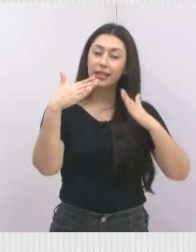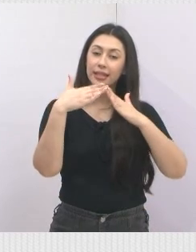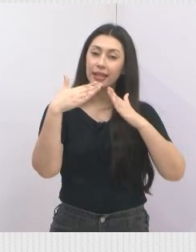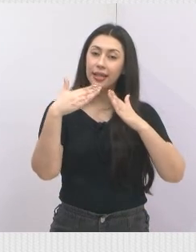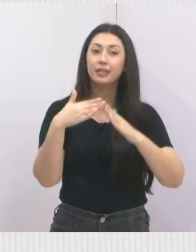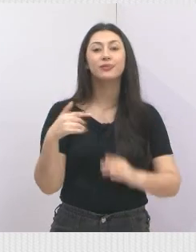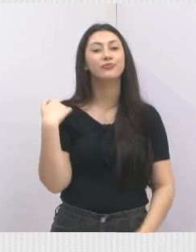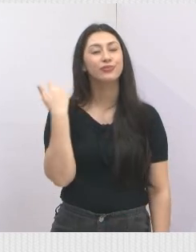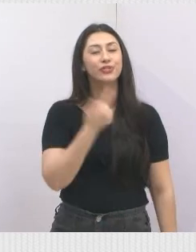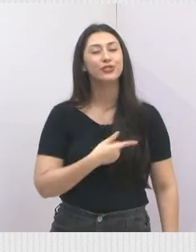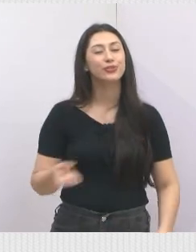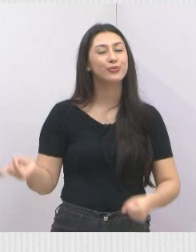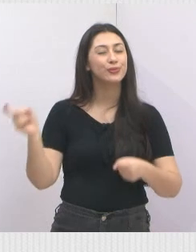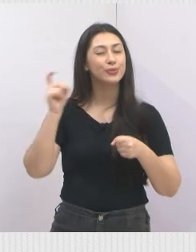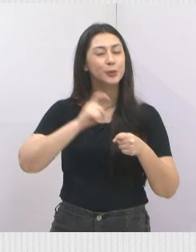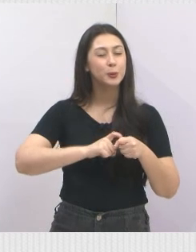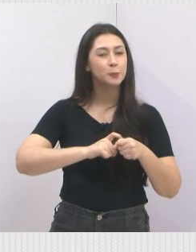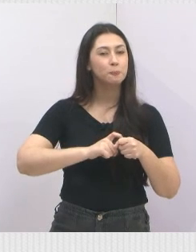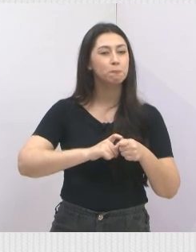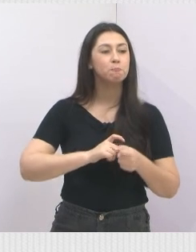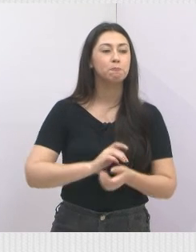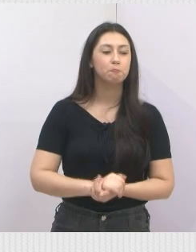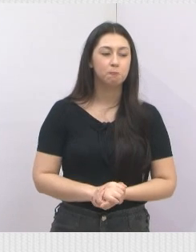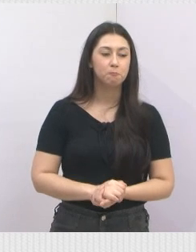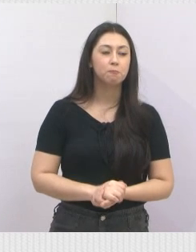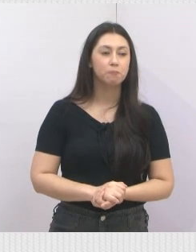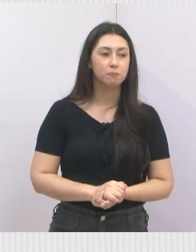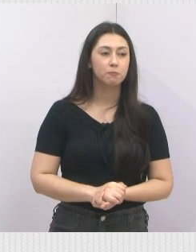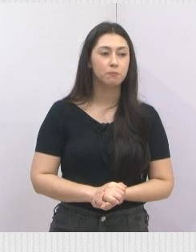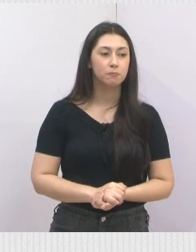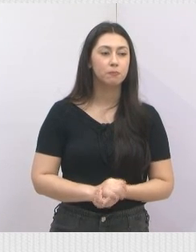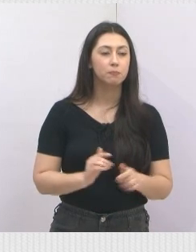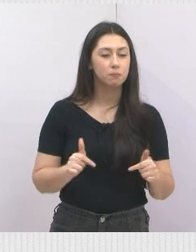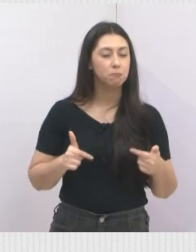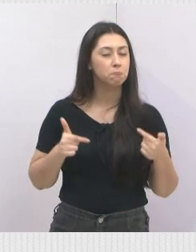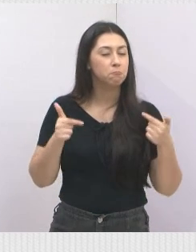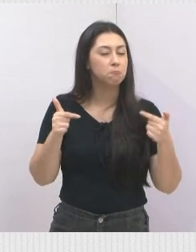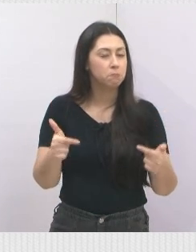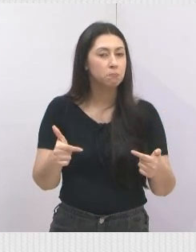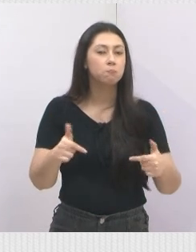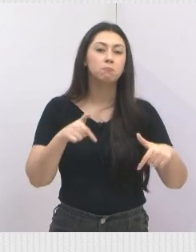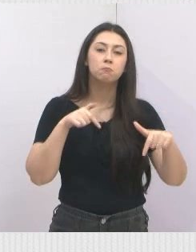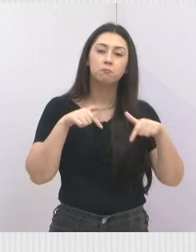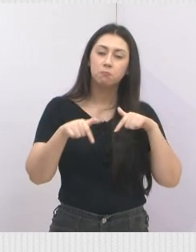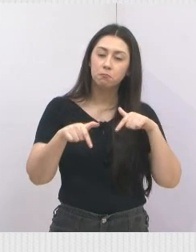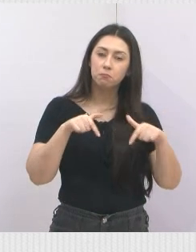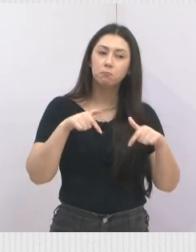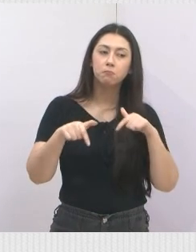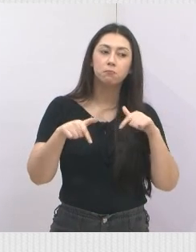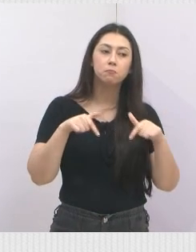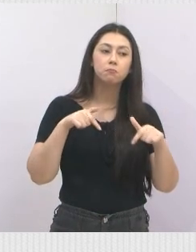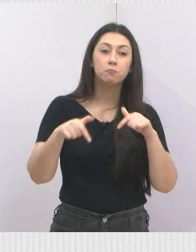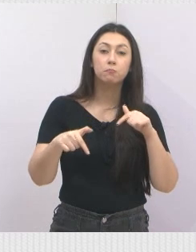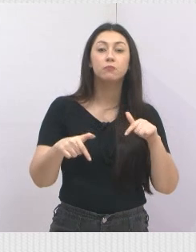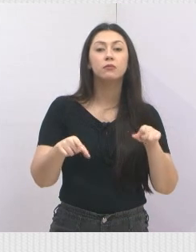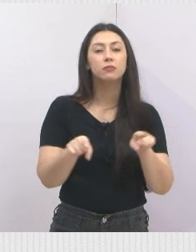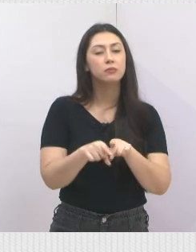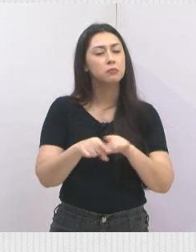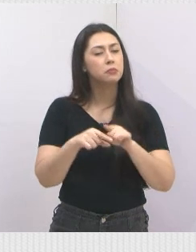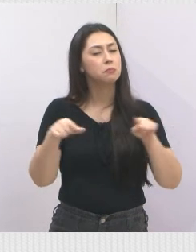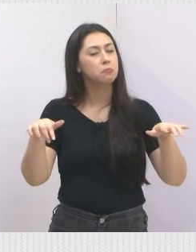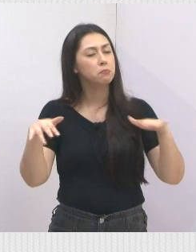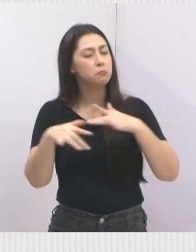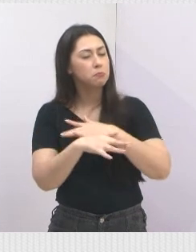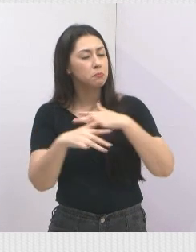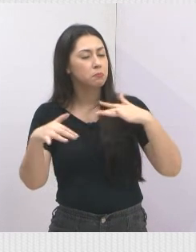casa. Estamos de volta. Estamos de volta. Estamos de volta. Vamos estar aí lutando, trabalhando e mobilizando